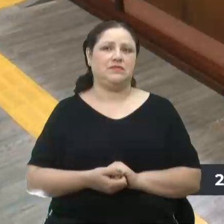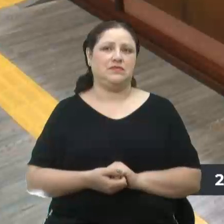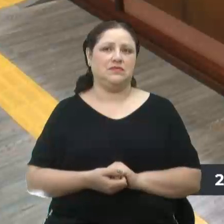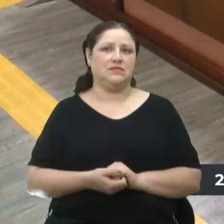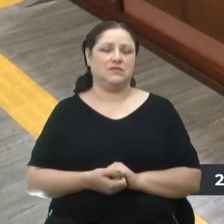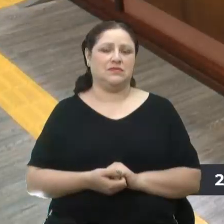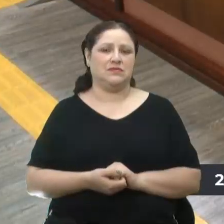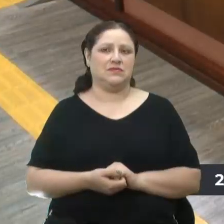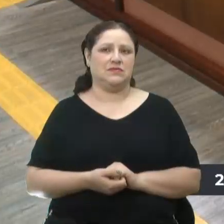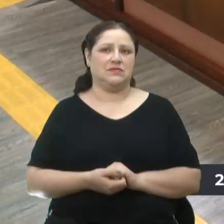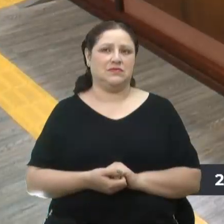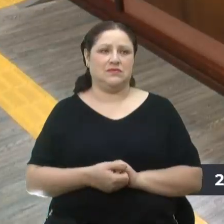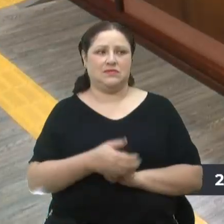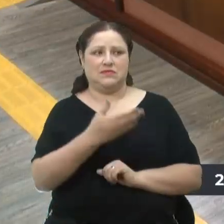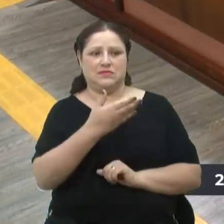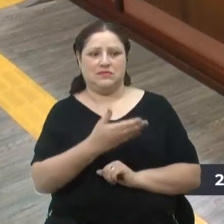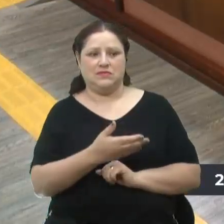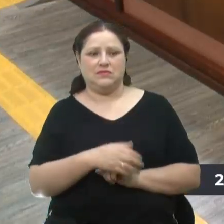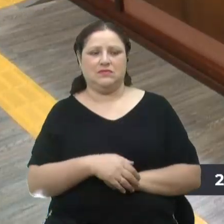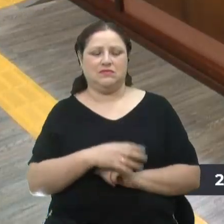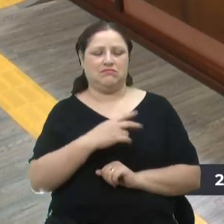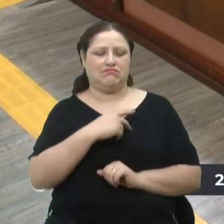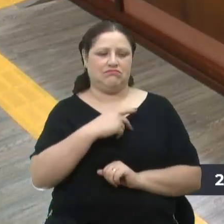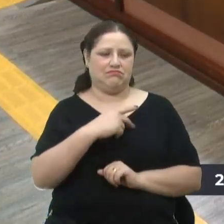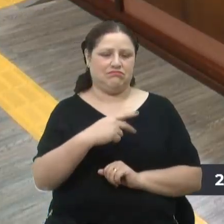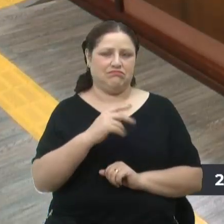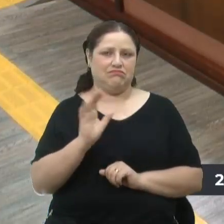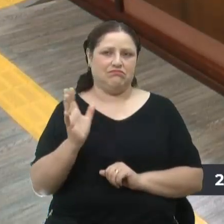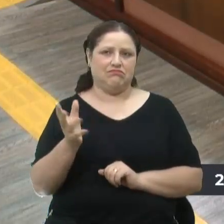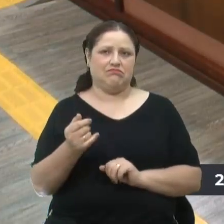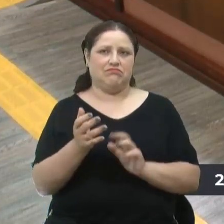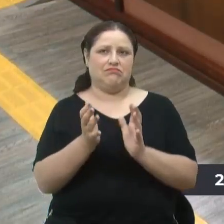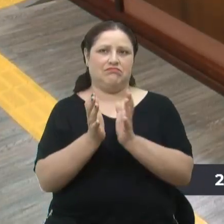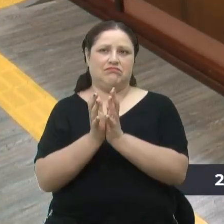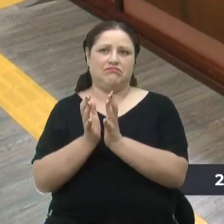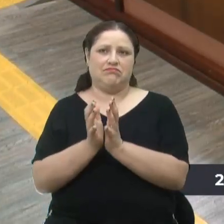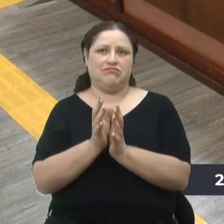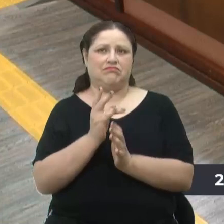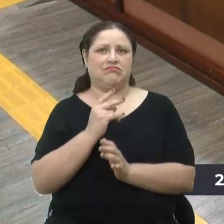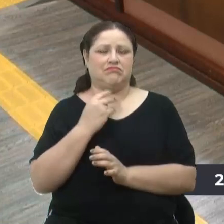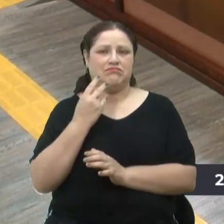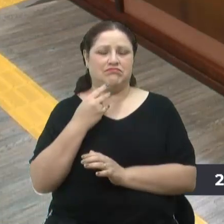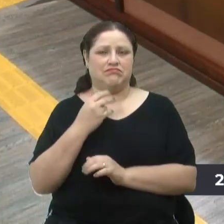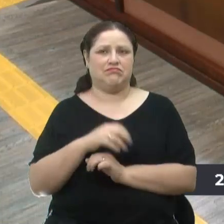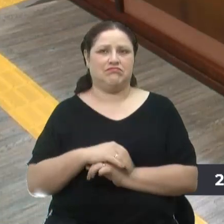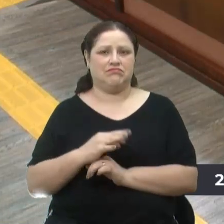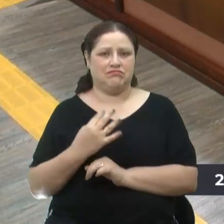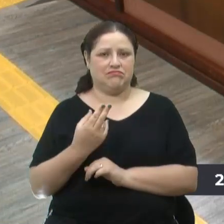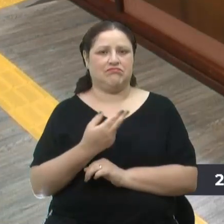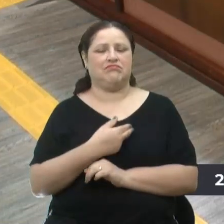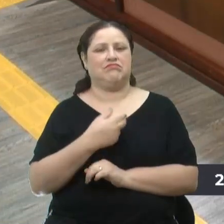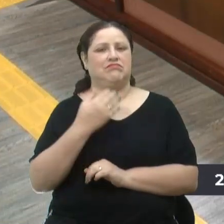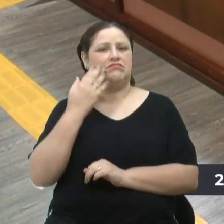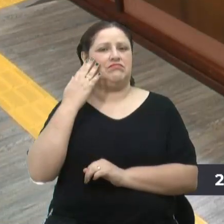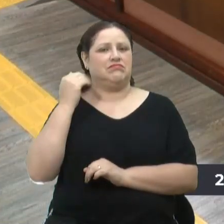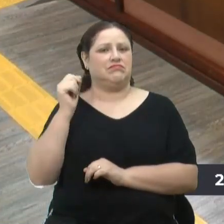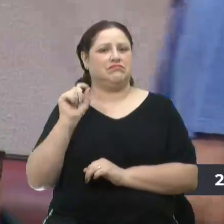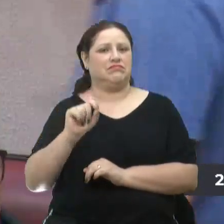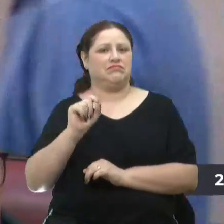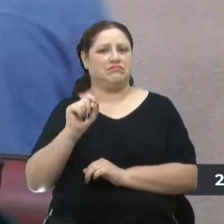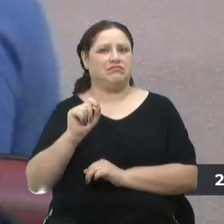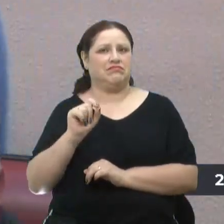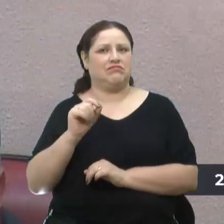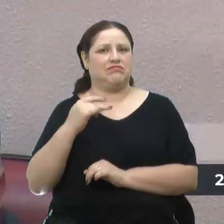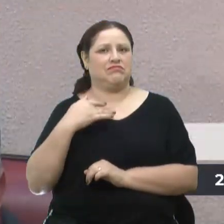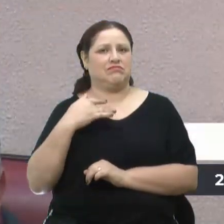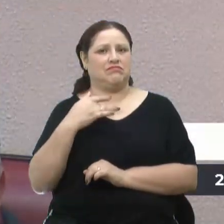Com a palavra. Senhor presidente, caros colegas vereadores, todos nós sabemos que a